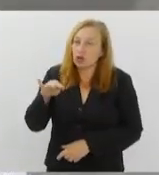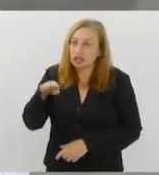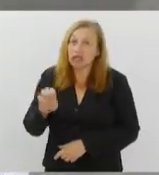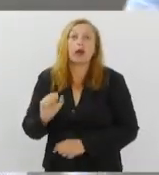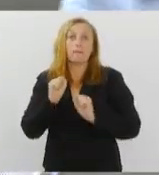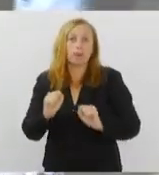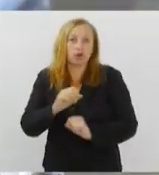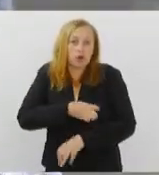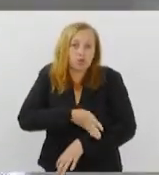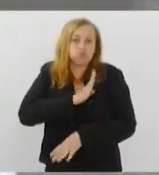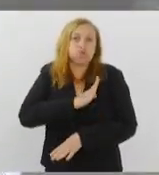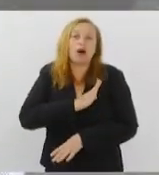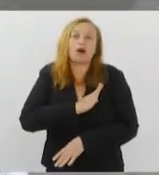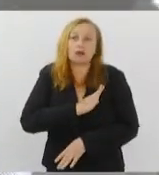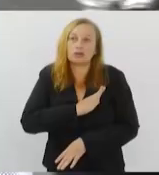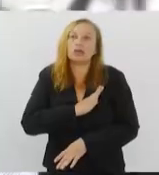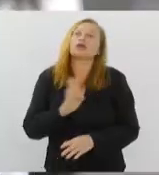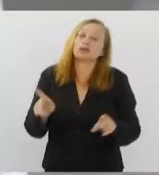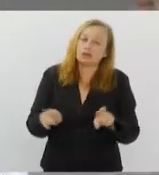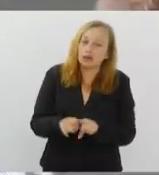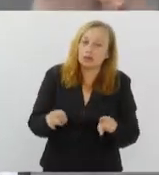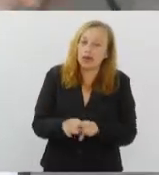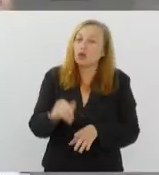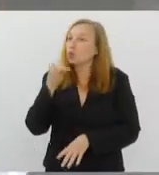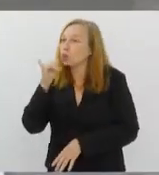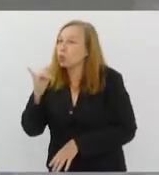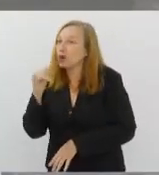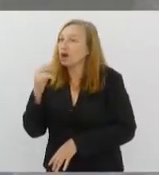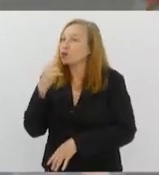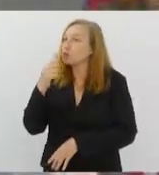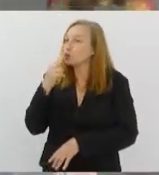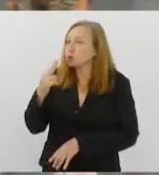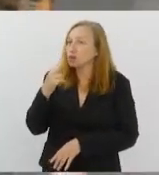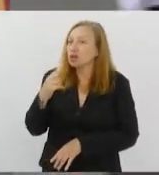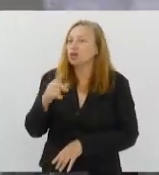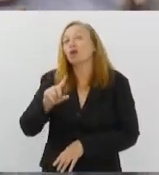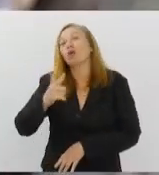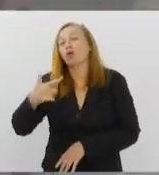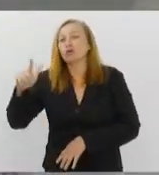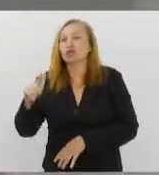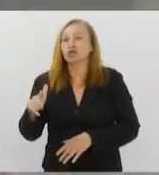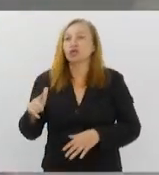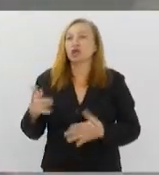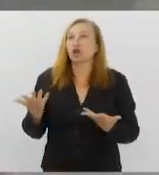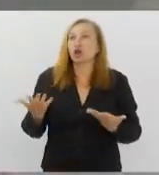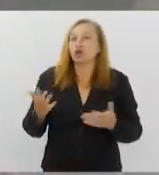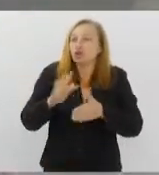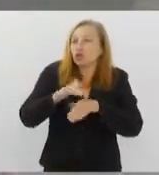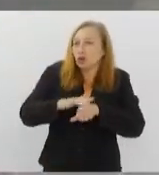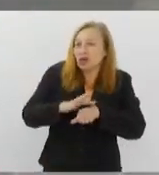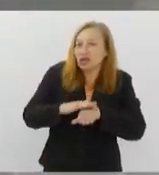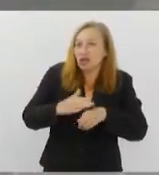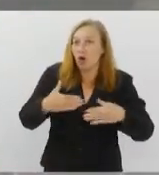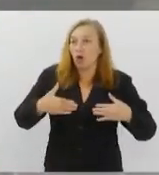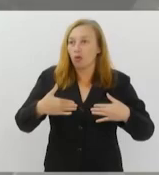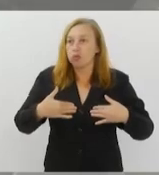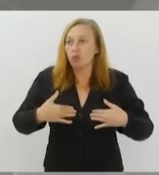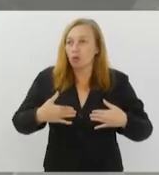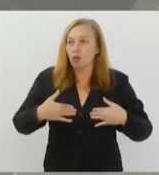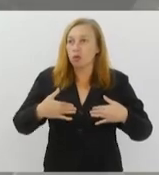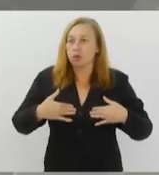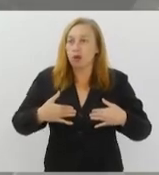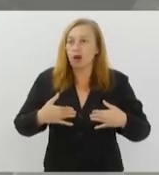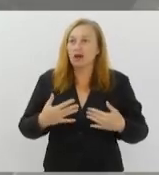Além disso, o vape trouxe uma outra doença pulmonar, chamada EVALI, que ela é uma doença que